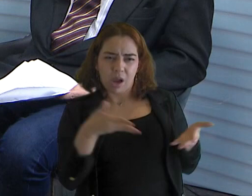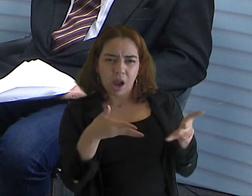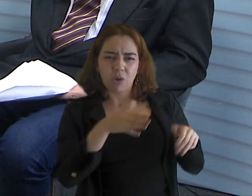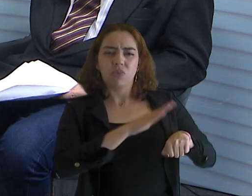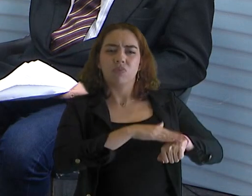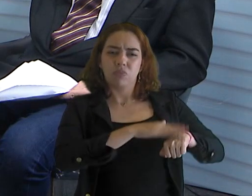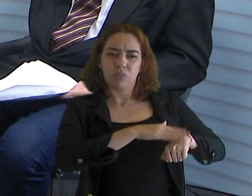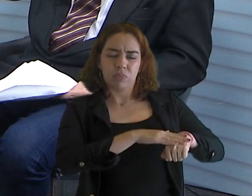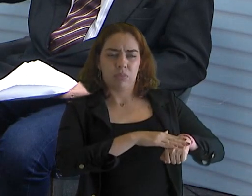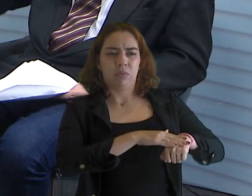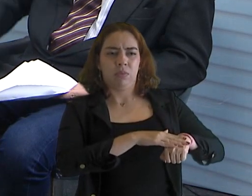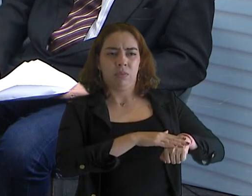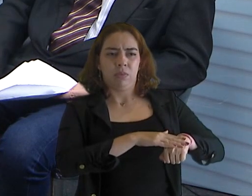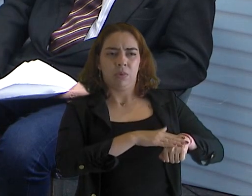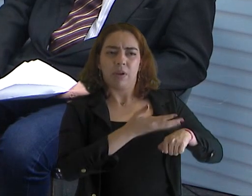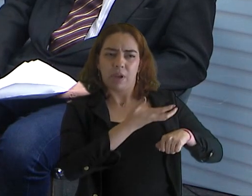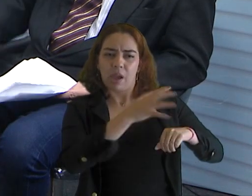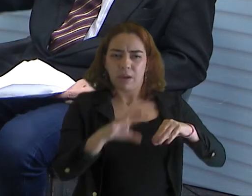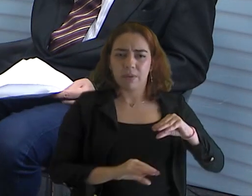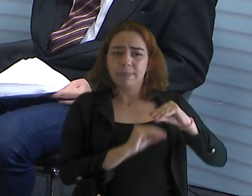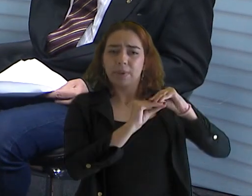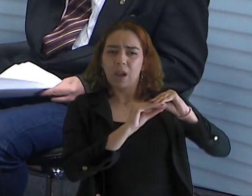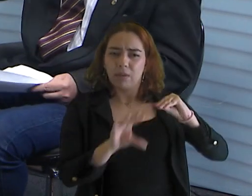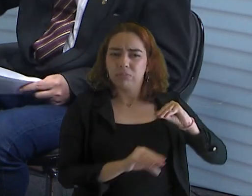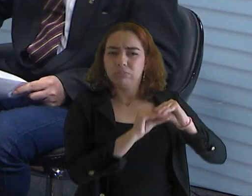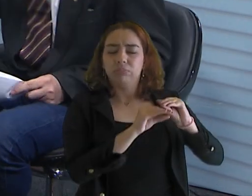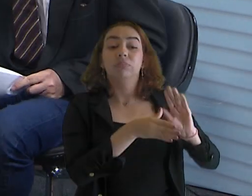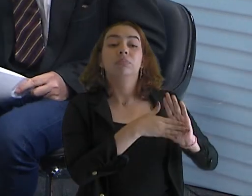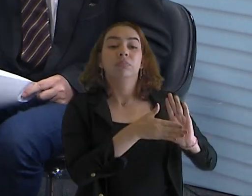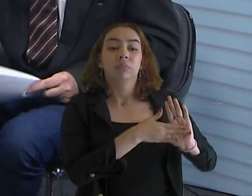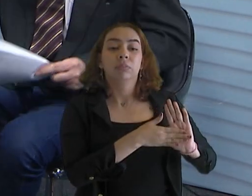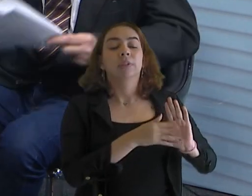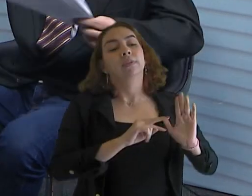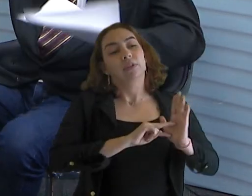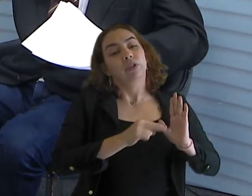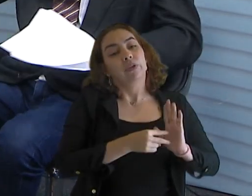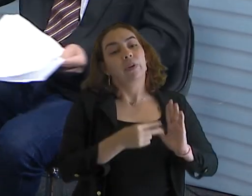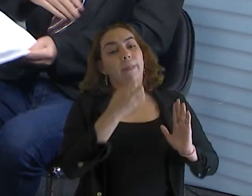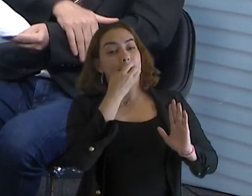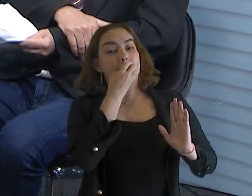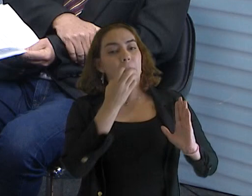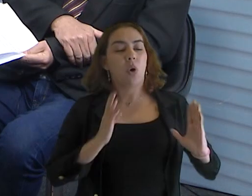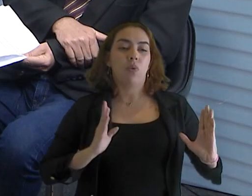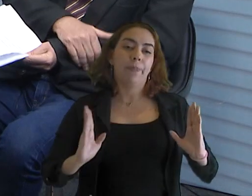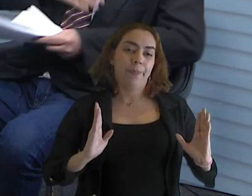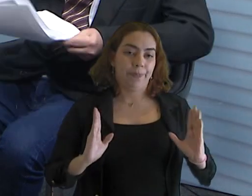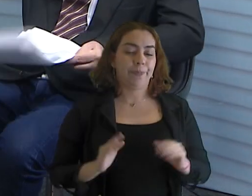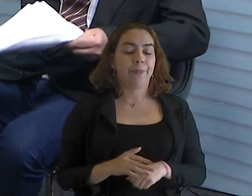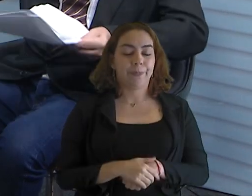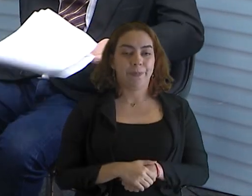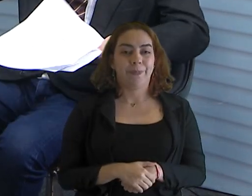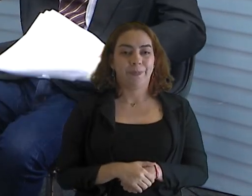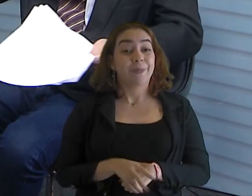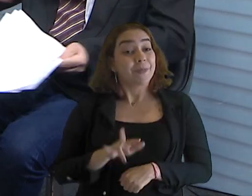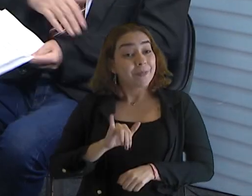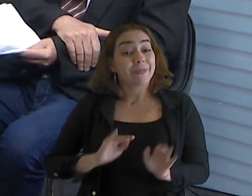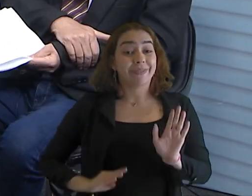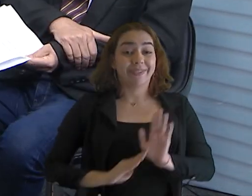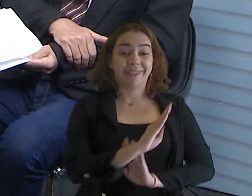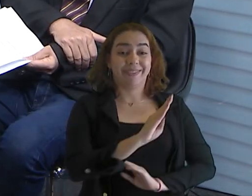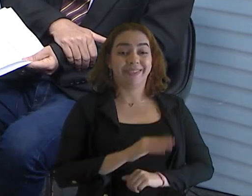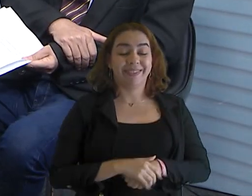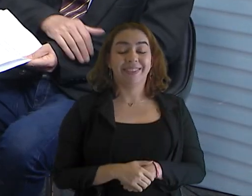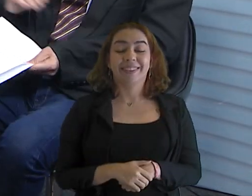acho que esse é o grande legado que o senhor pode deixar do seu período da presidência. Melhorar cada vez mais isso.